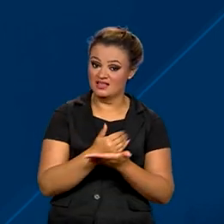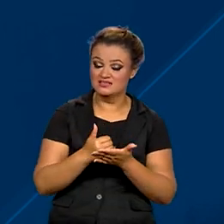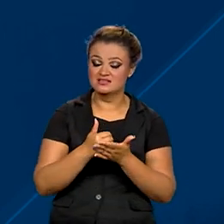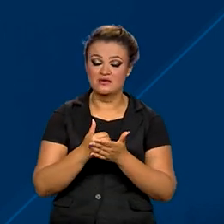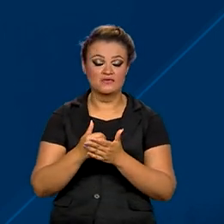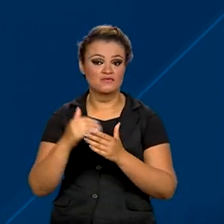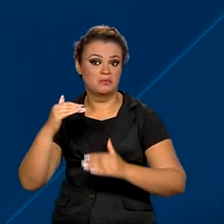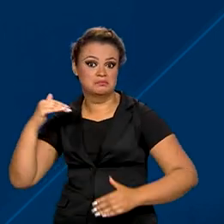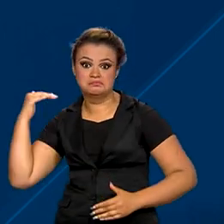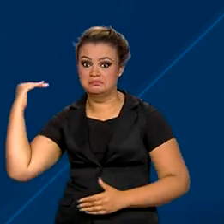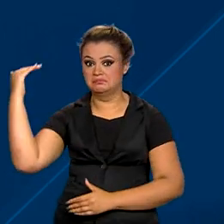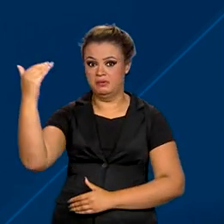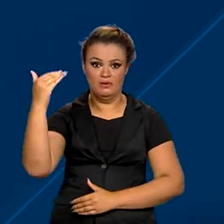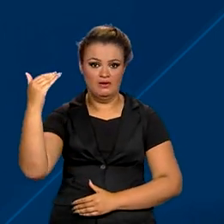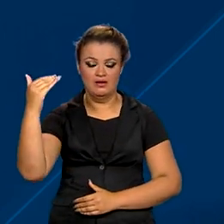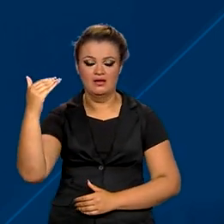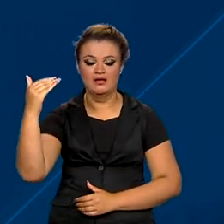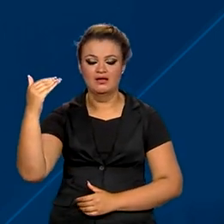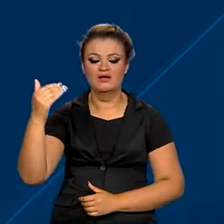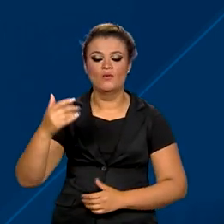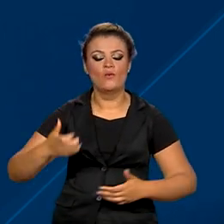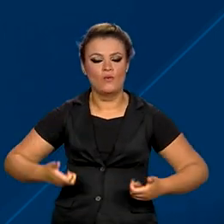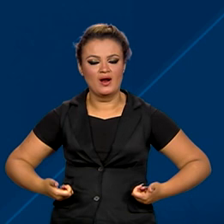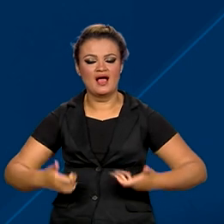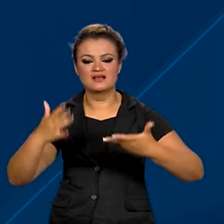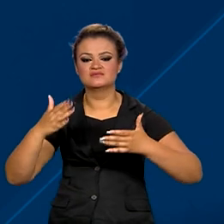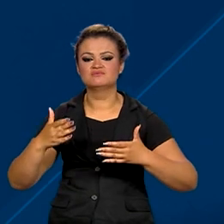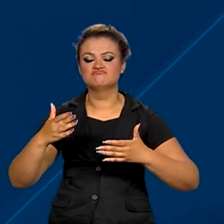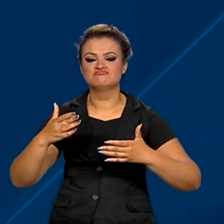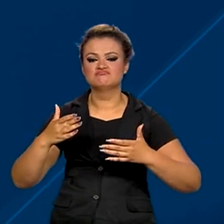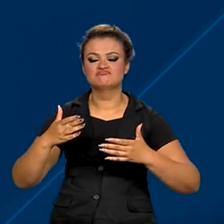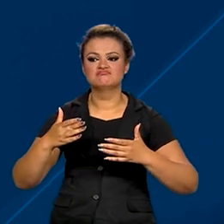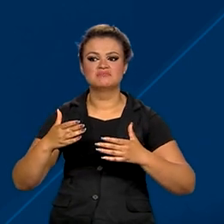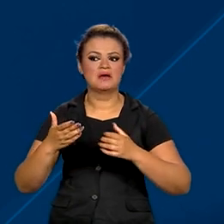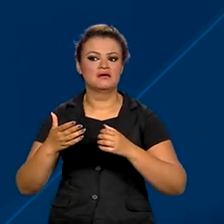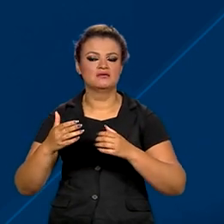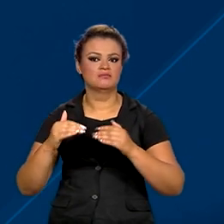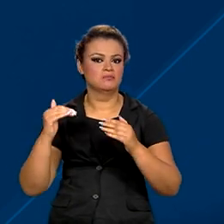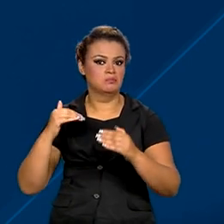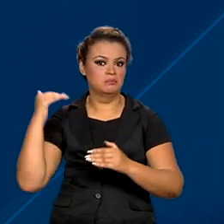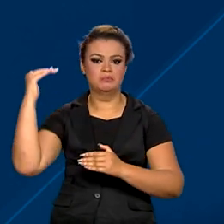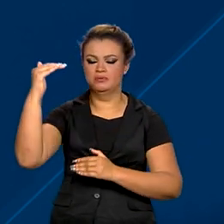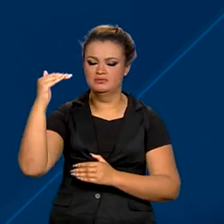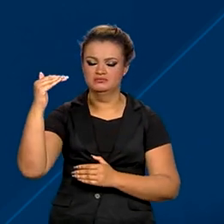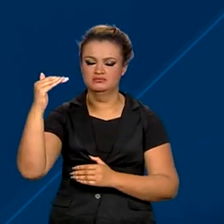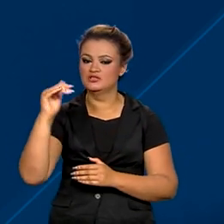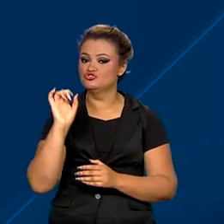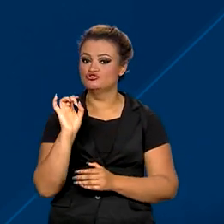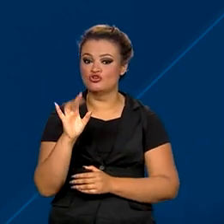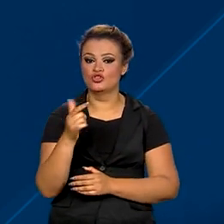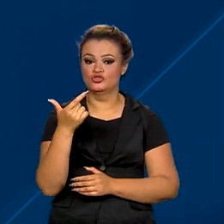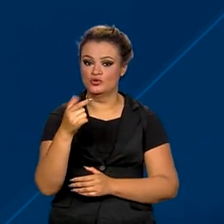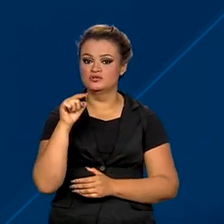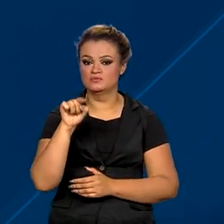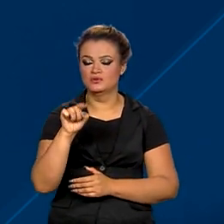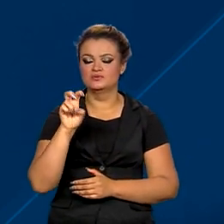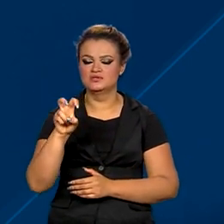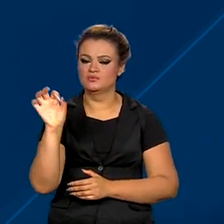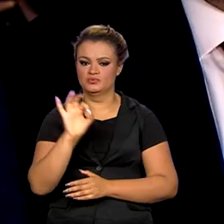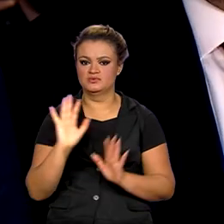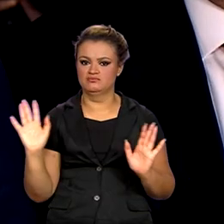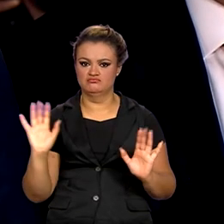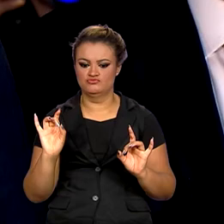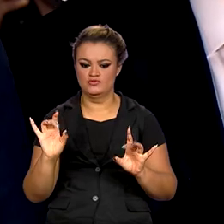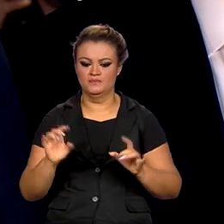supere as expectativas, a despesa primária não poderá ter crescimento acima de 2,5%